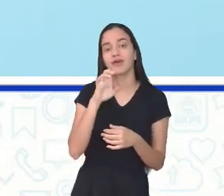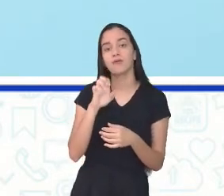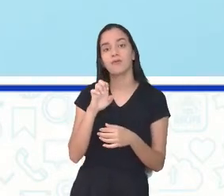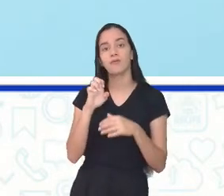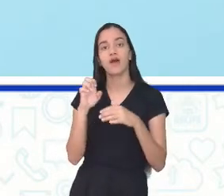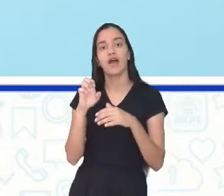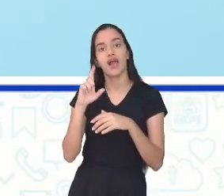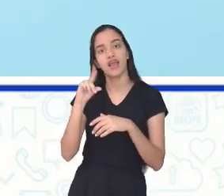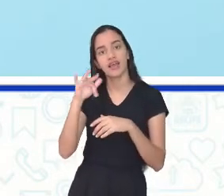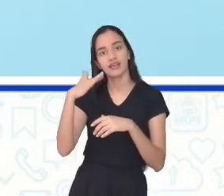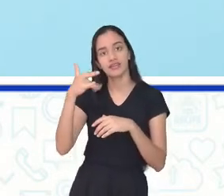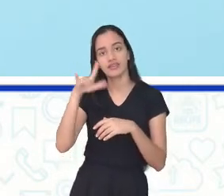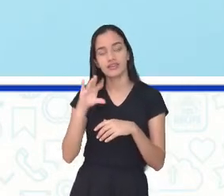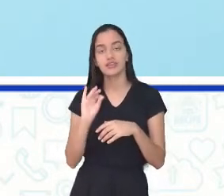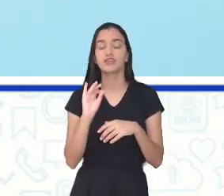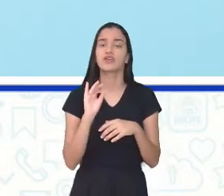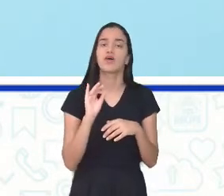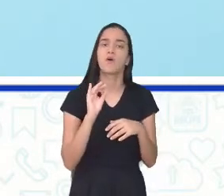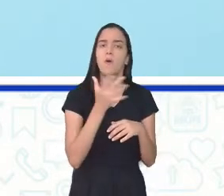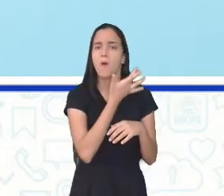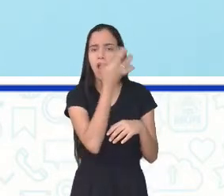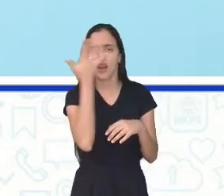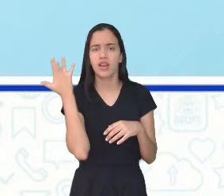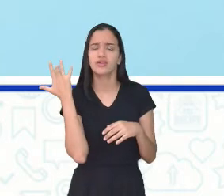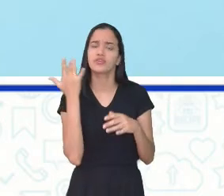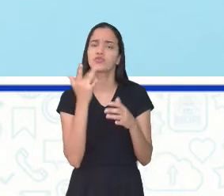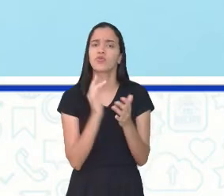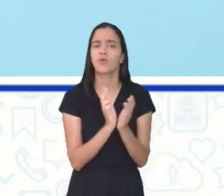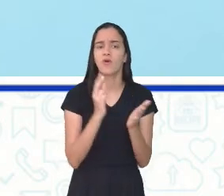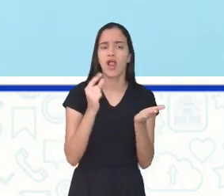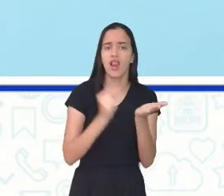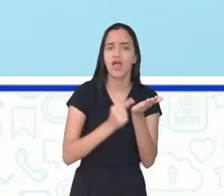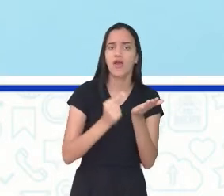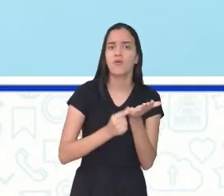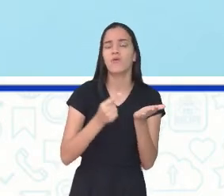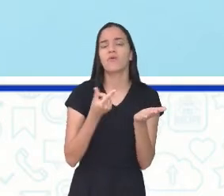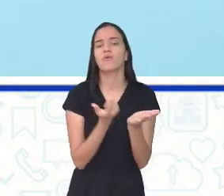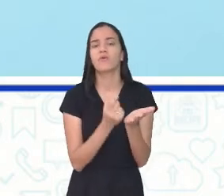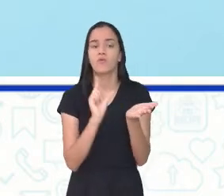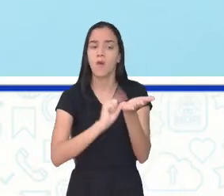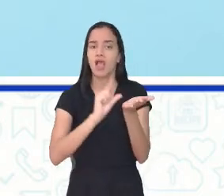Esse leitor que leu algum artigo, alguma publicação,